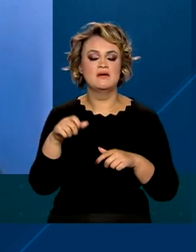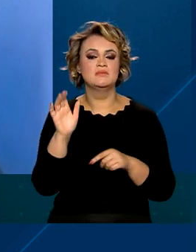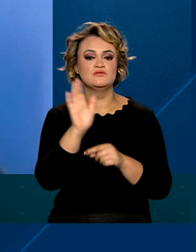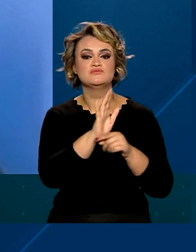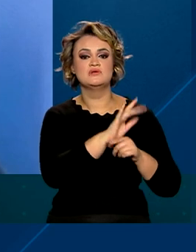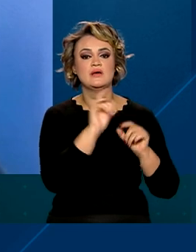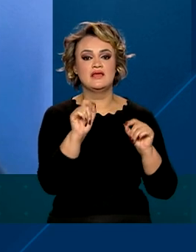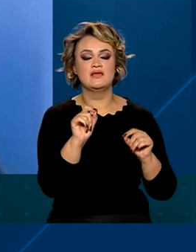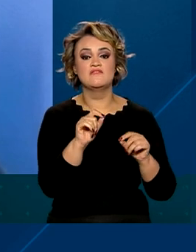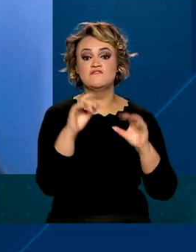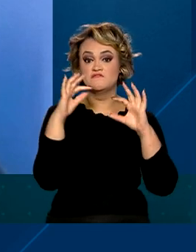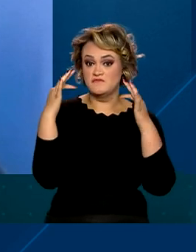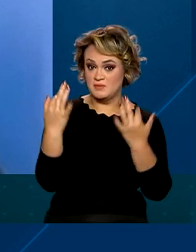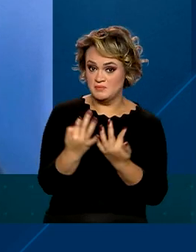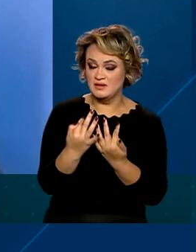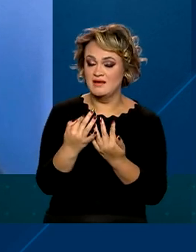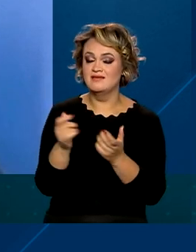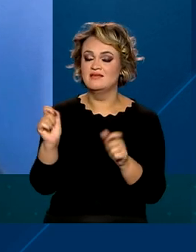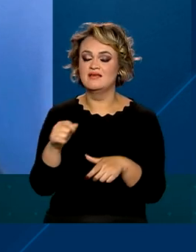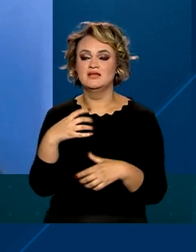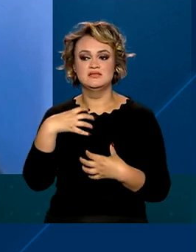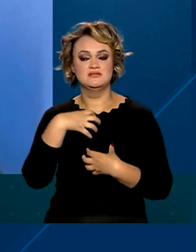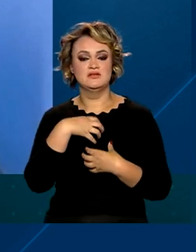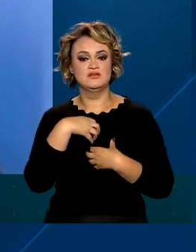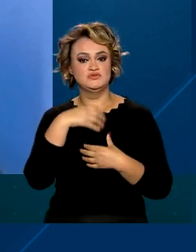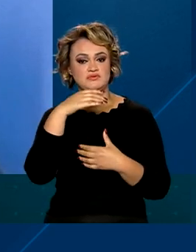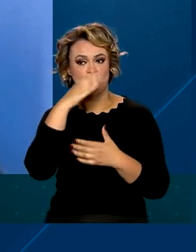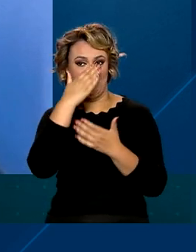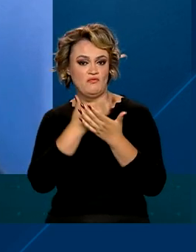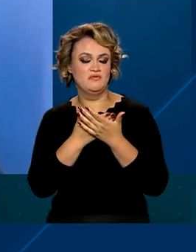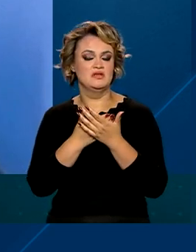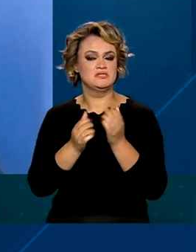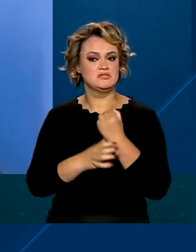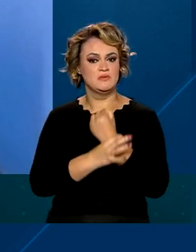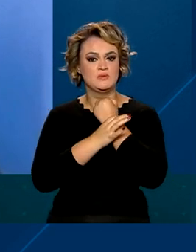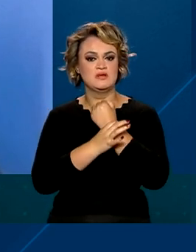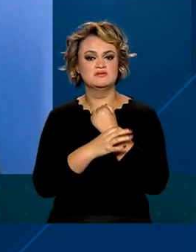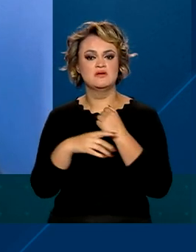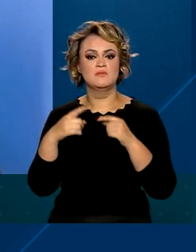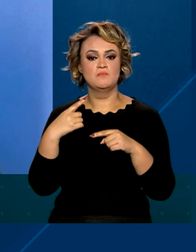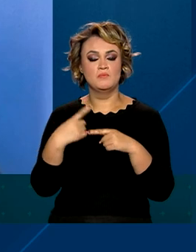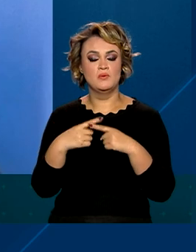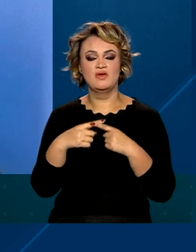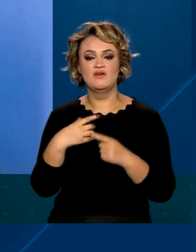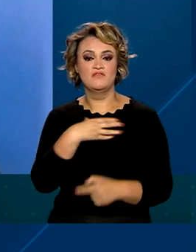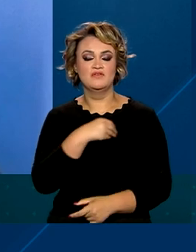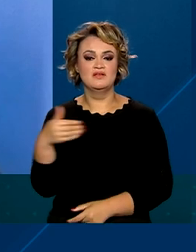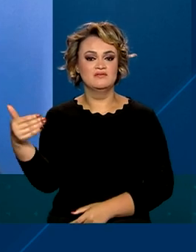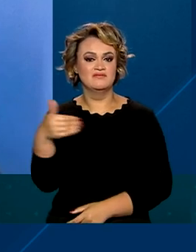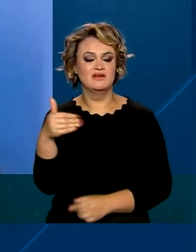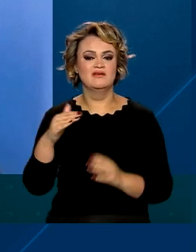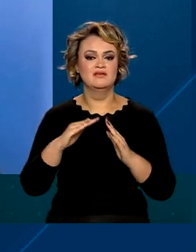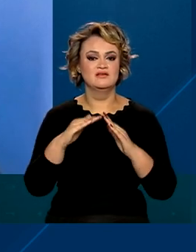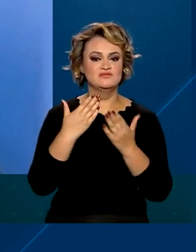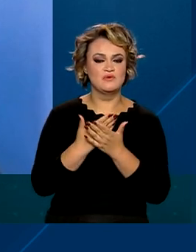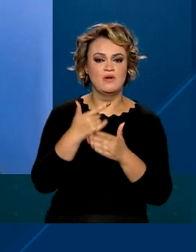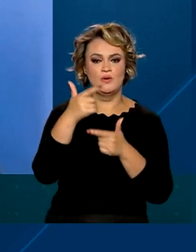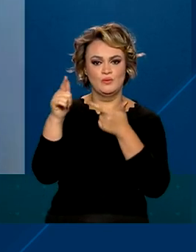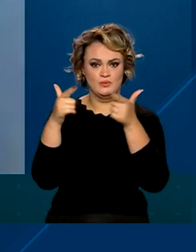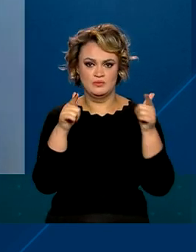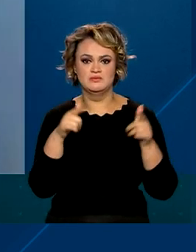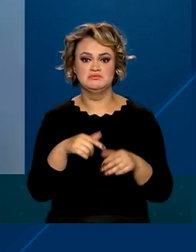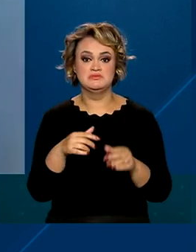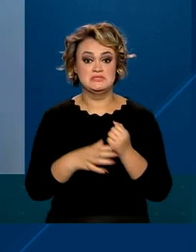famílias, proporcionando maior confiança aos pais cujos filhos frequentam creches, escolas e outras atividades.